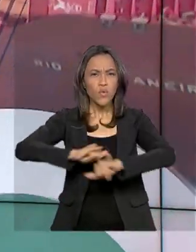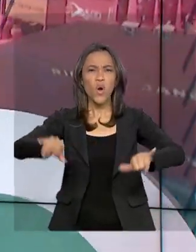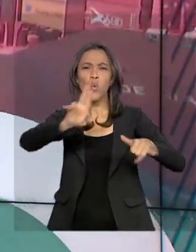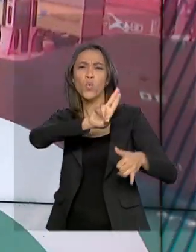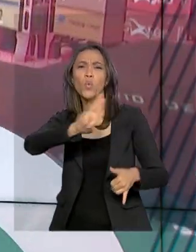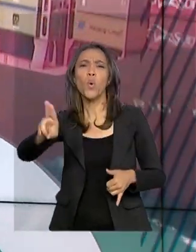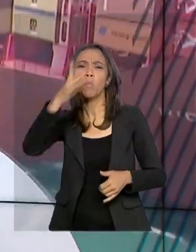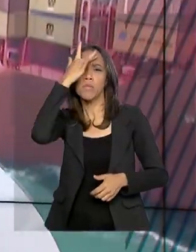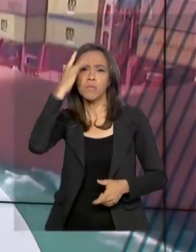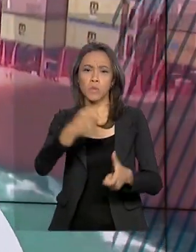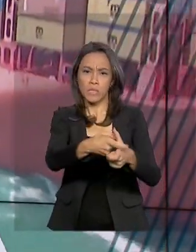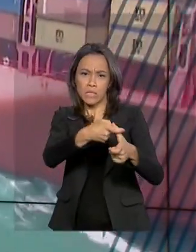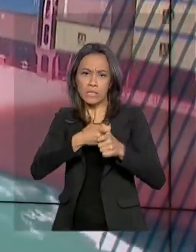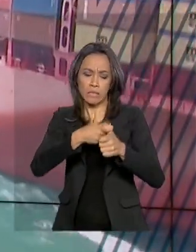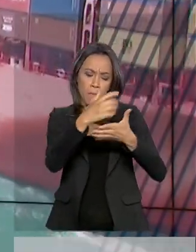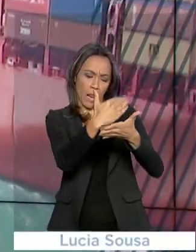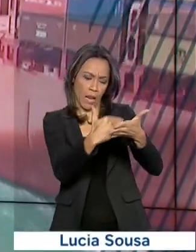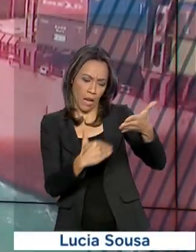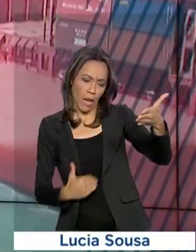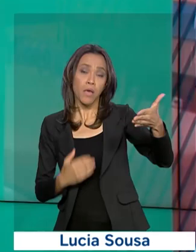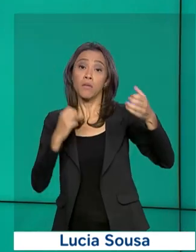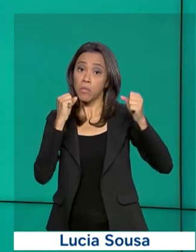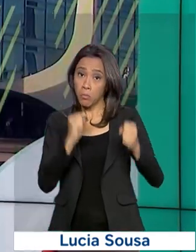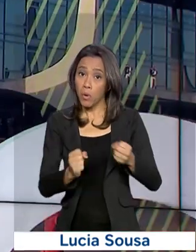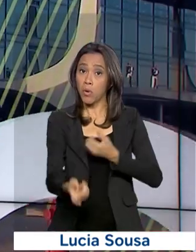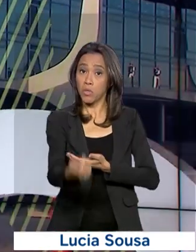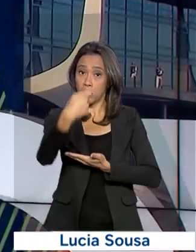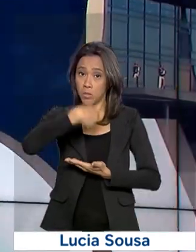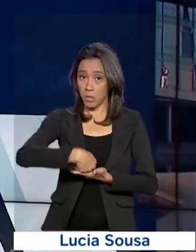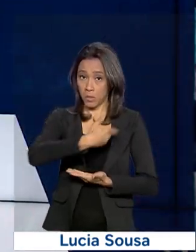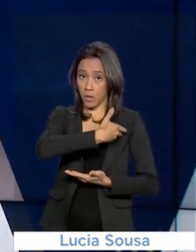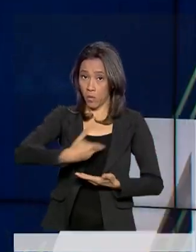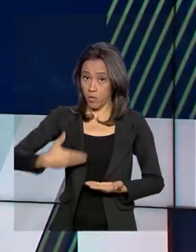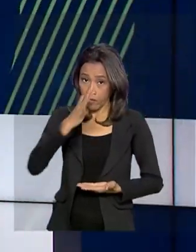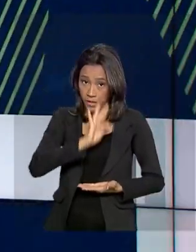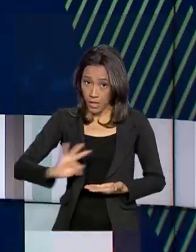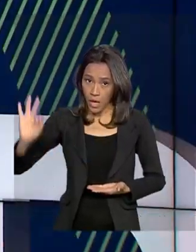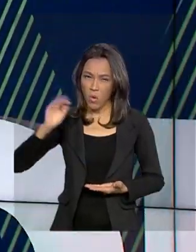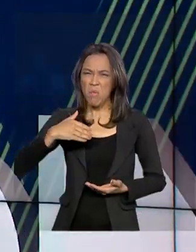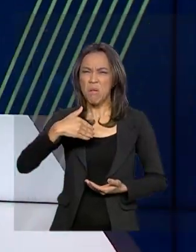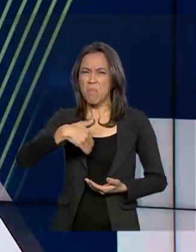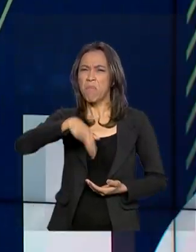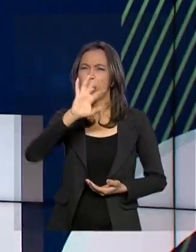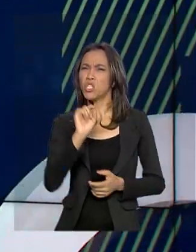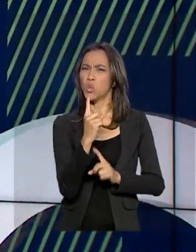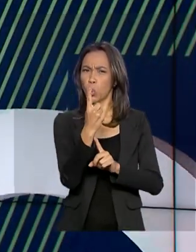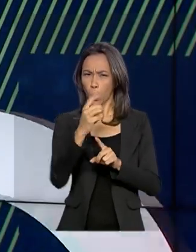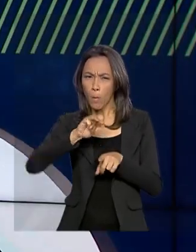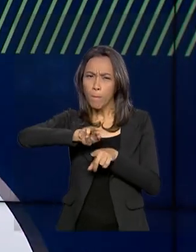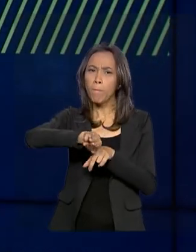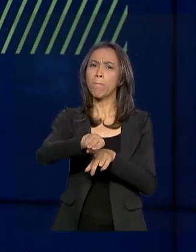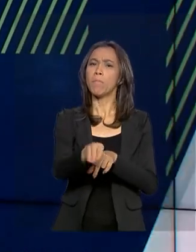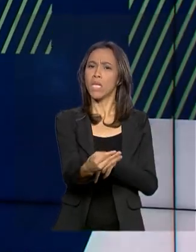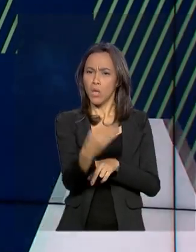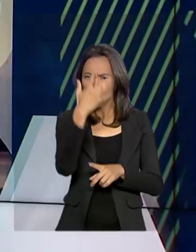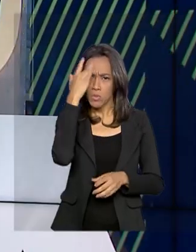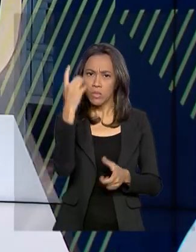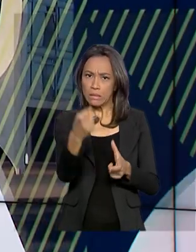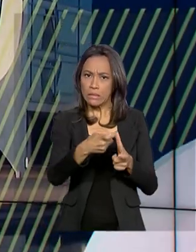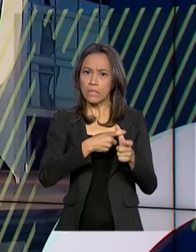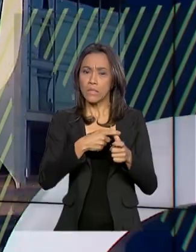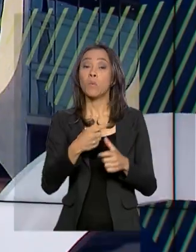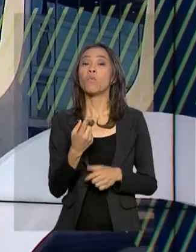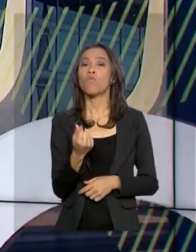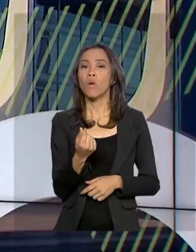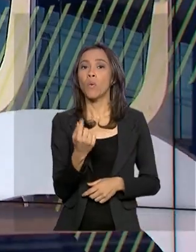que poderão quitar os débitos com a União. O edital é destinado a mais de um milhão de devedores com débitos de até 15 milhões